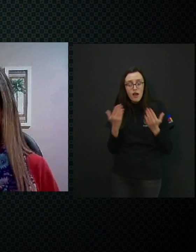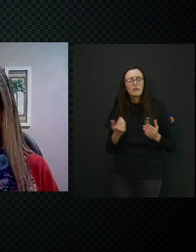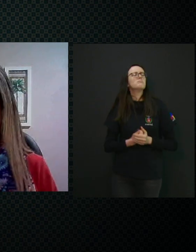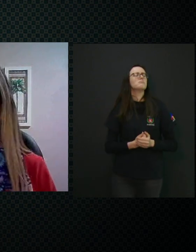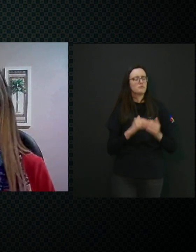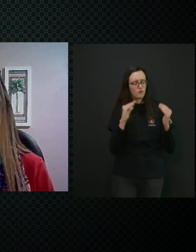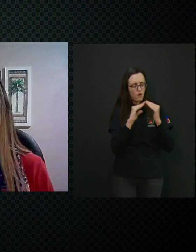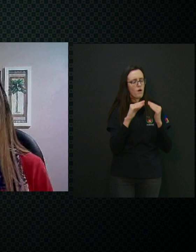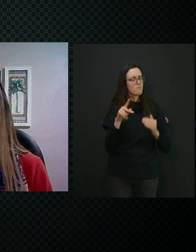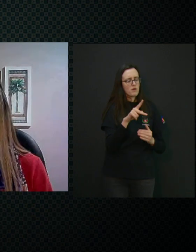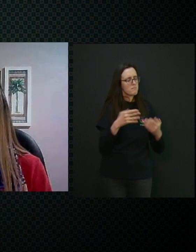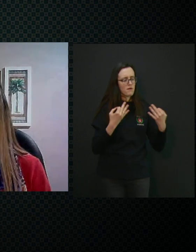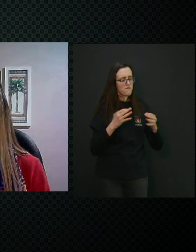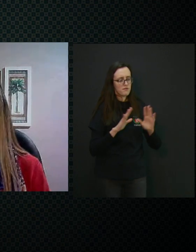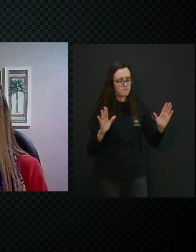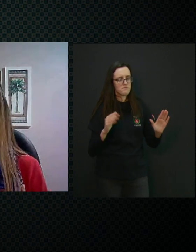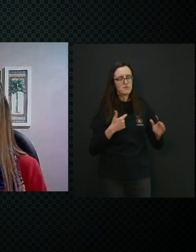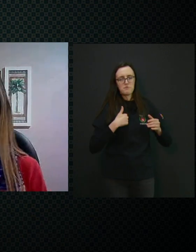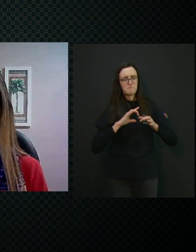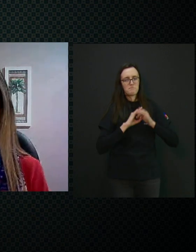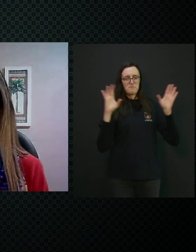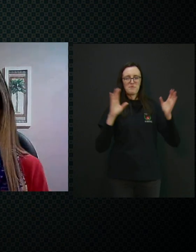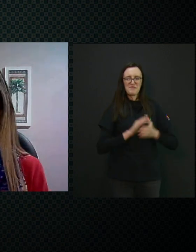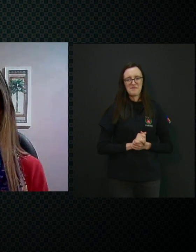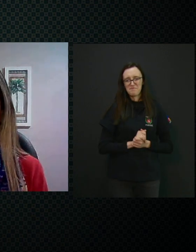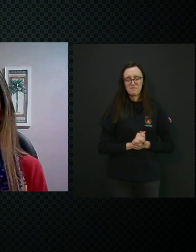Concordo, professor. Perfeito, estou à disposição.